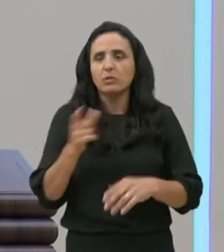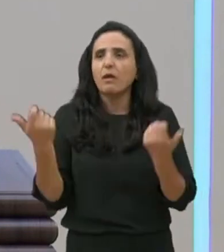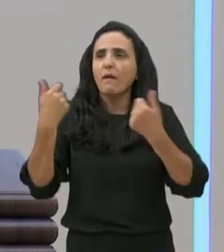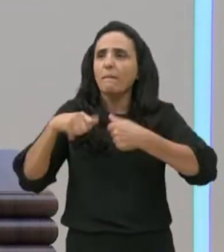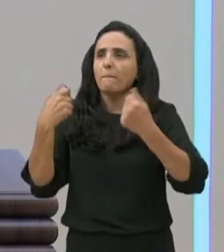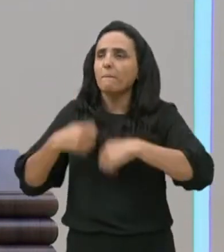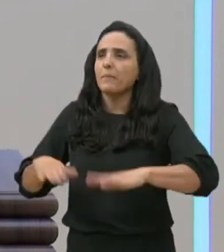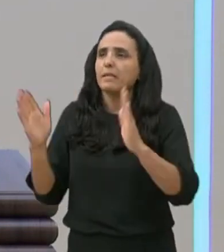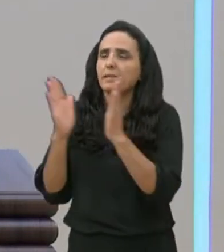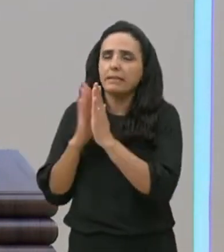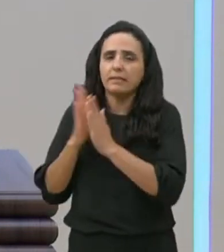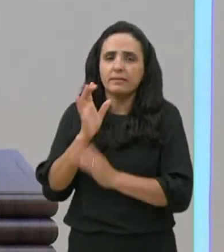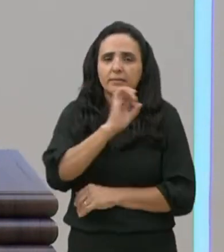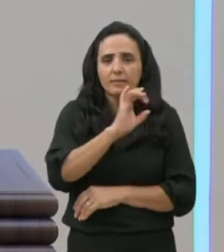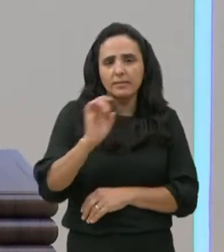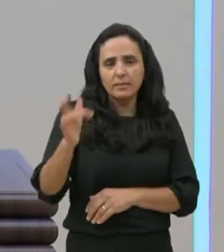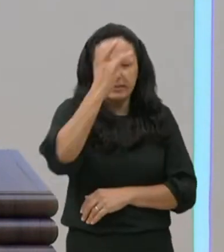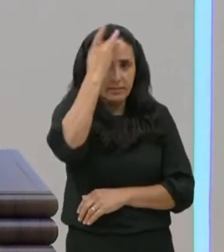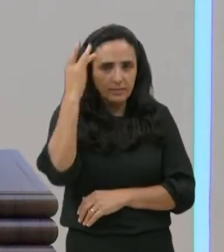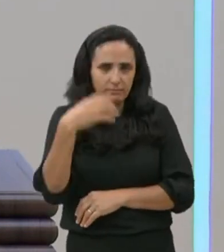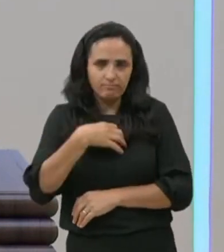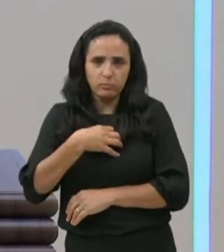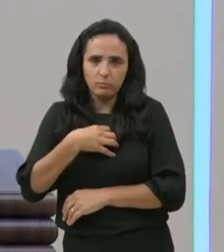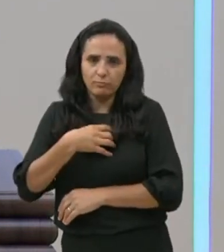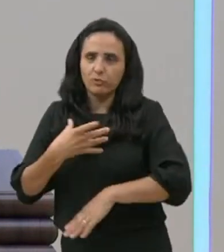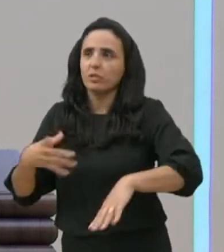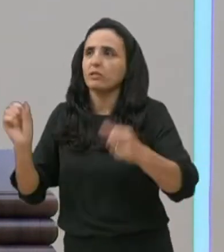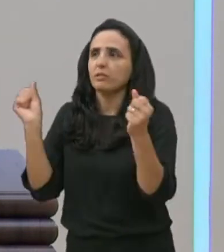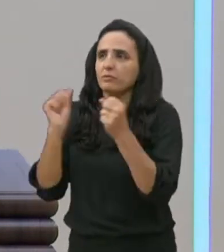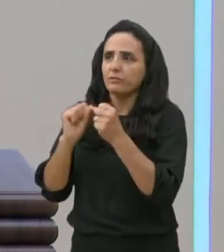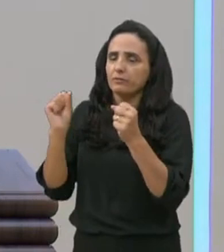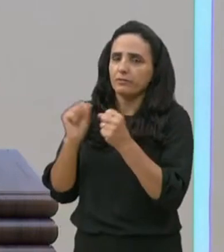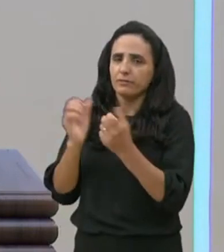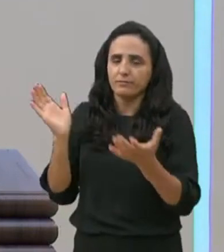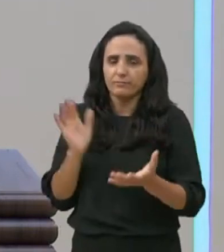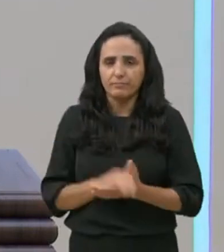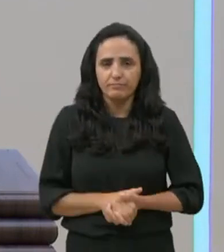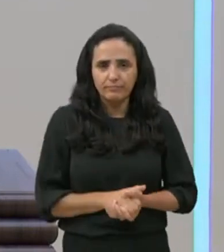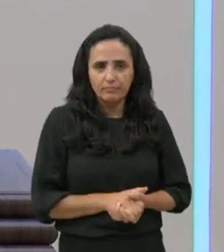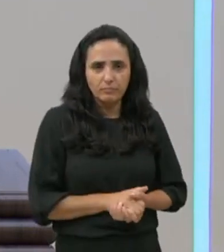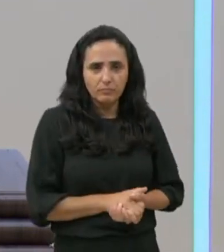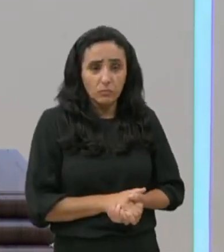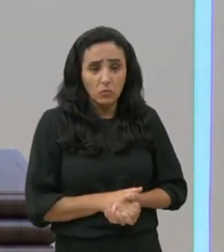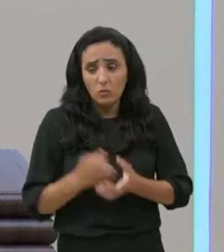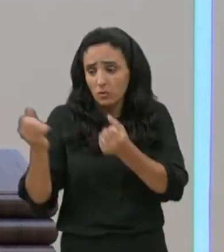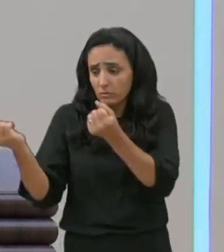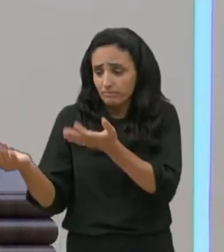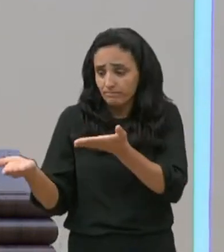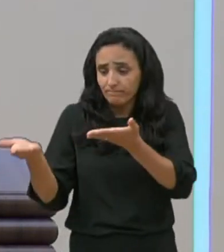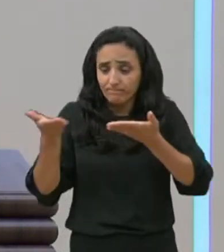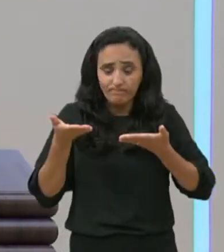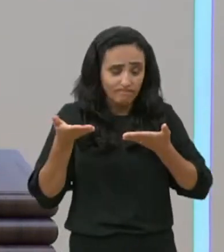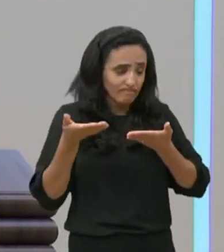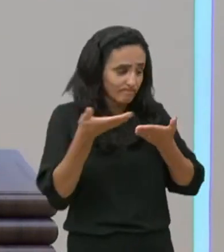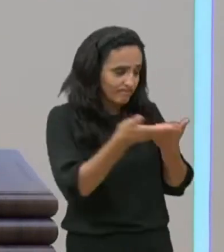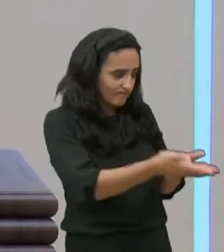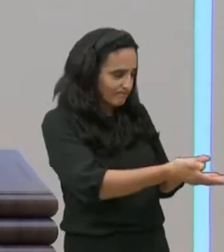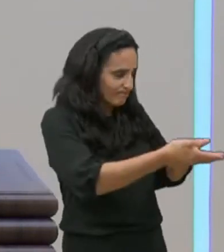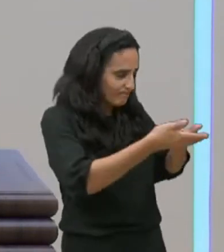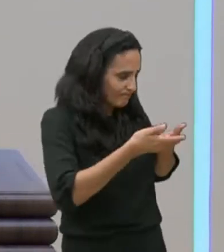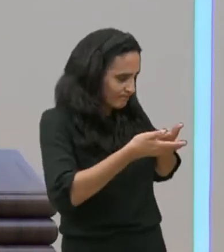mas pedir, crendo, que ele vai fazer, eu quero, te convidar, neste momento, para orar,